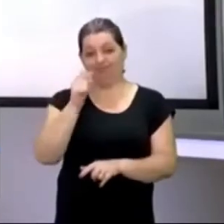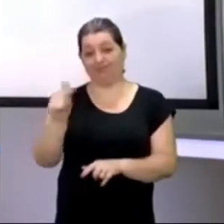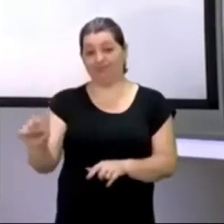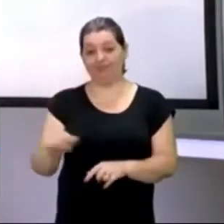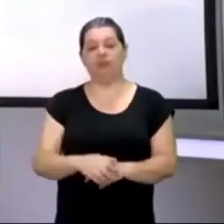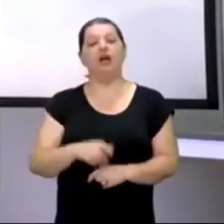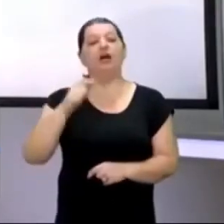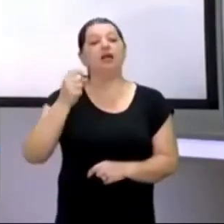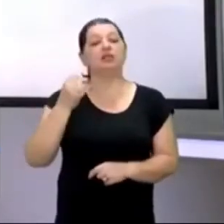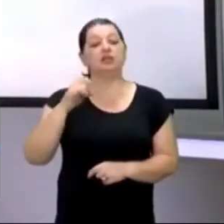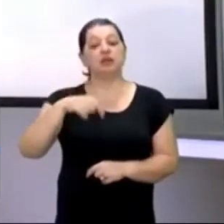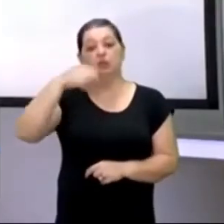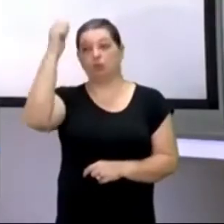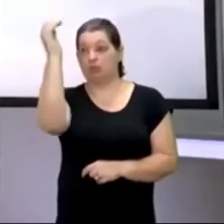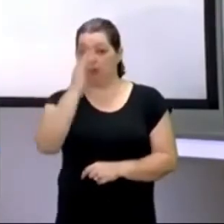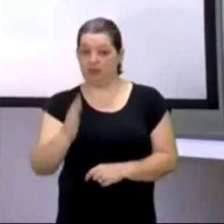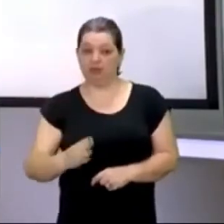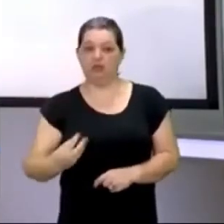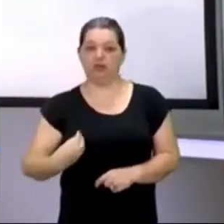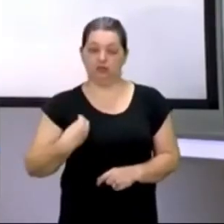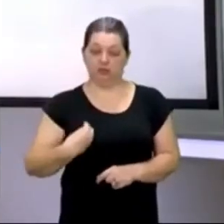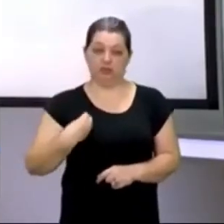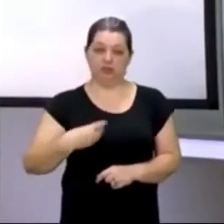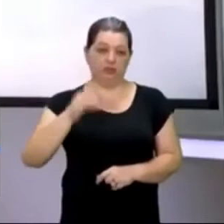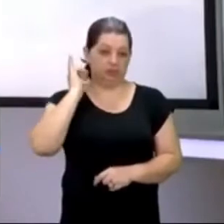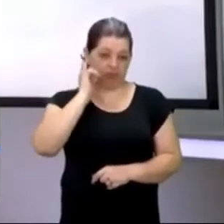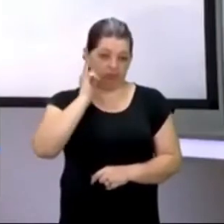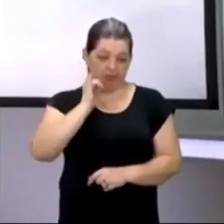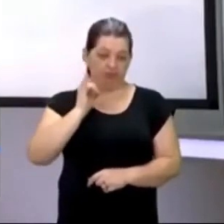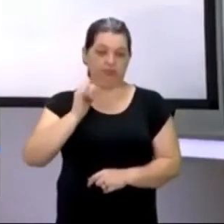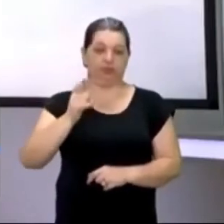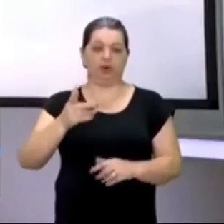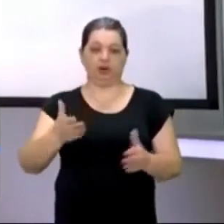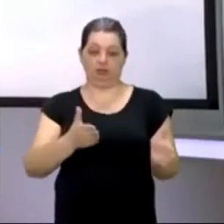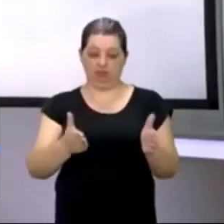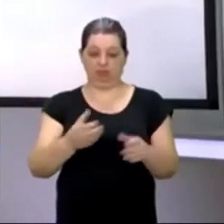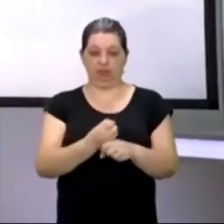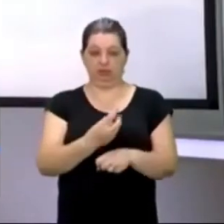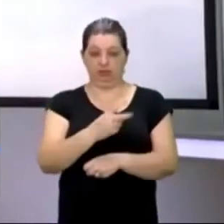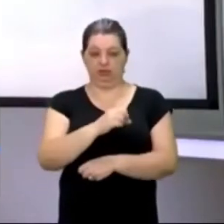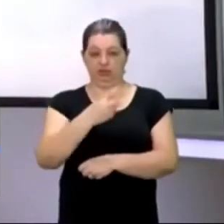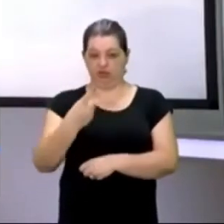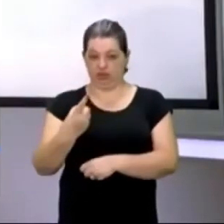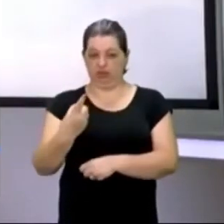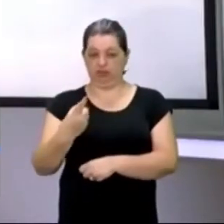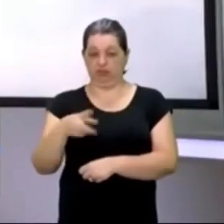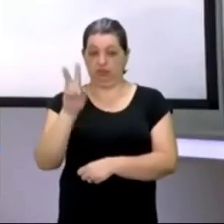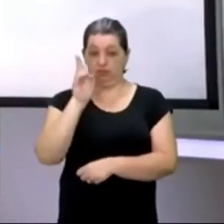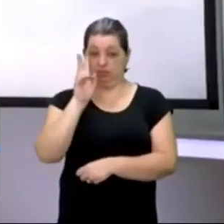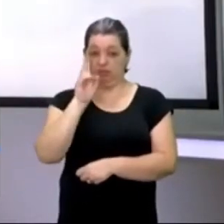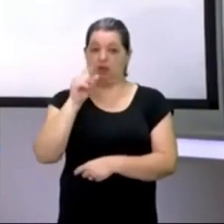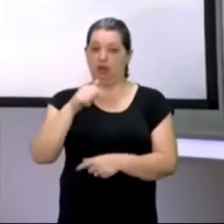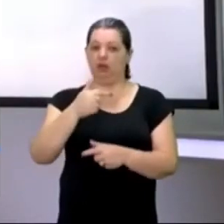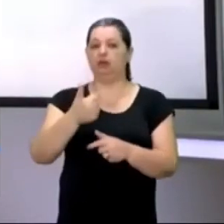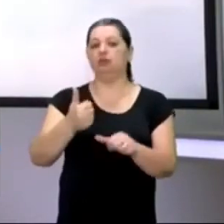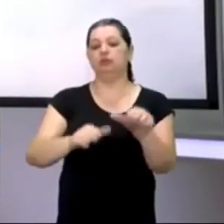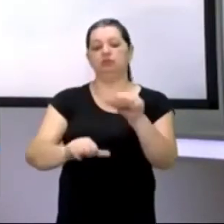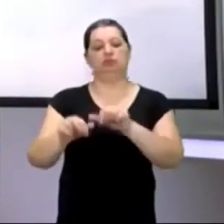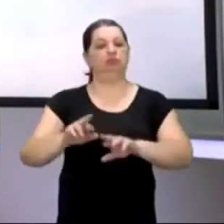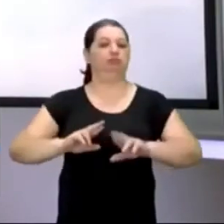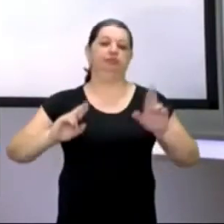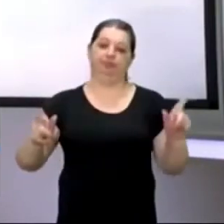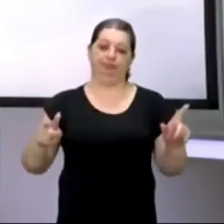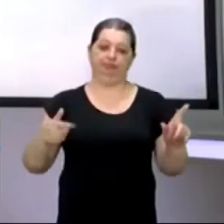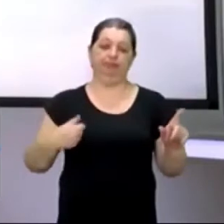aqui no Brasil, em 2021, contando essa história, é outra história, e, então, o que eu tenho que fazer, se eu estou